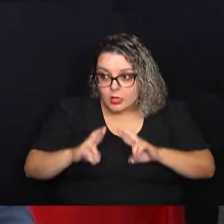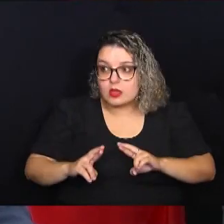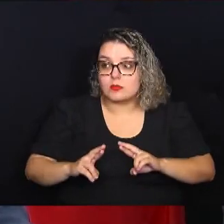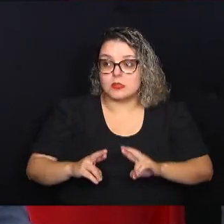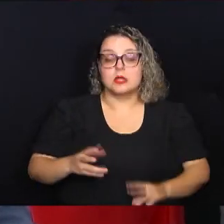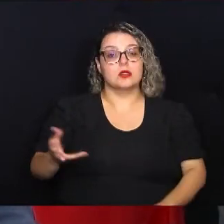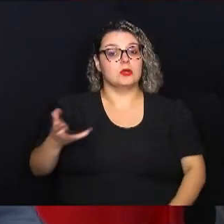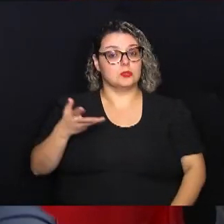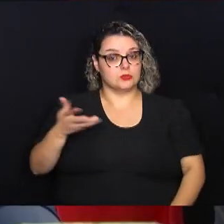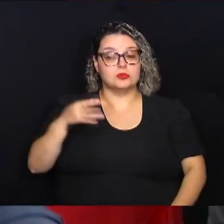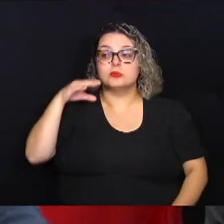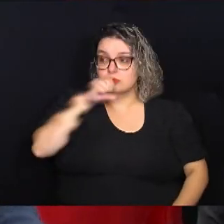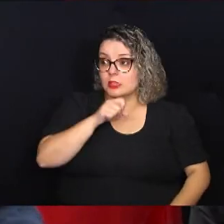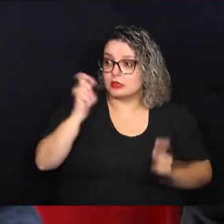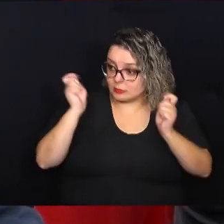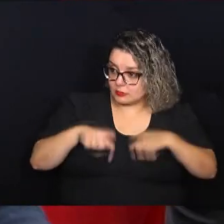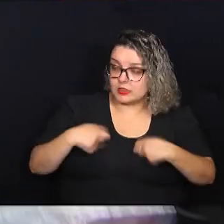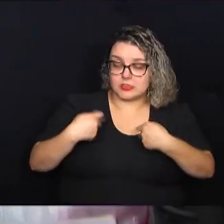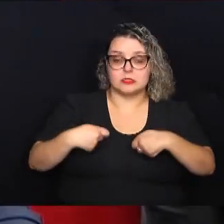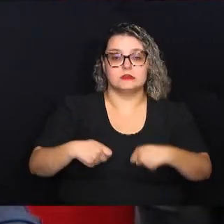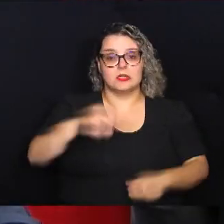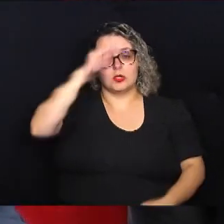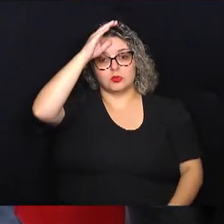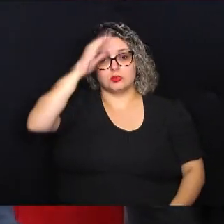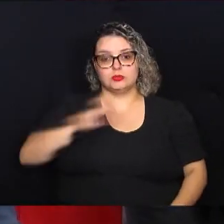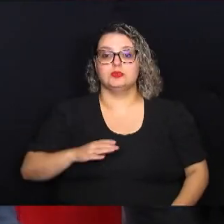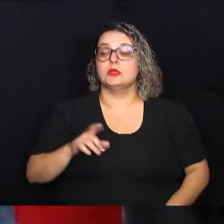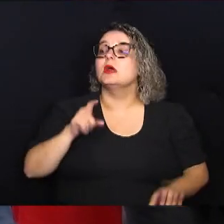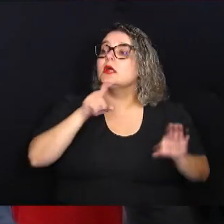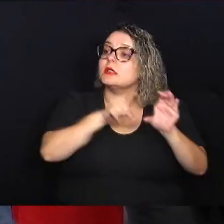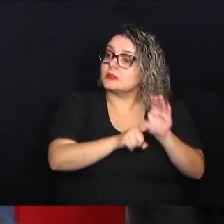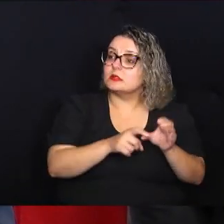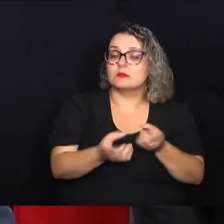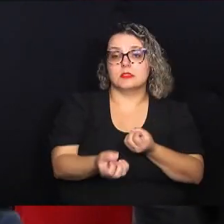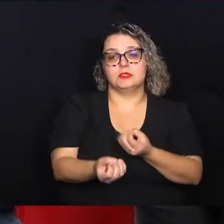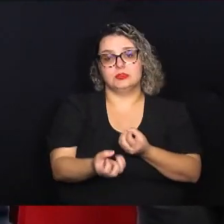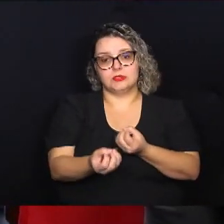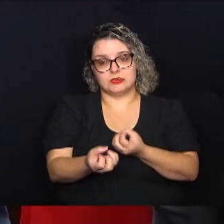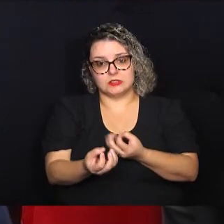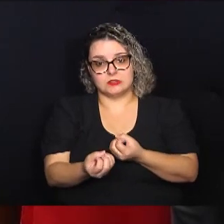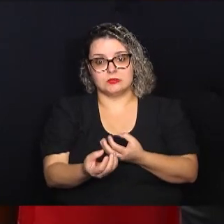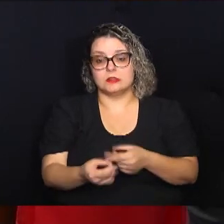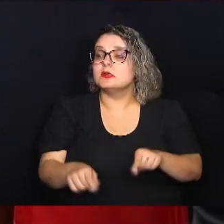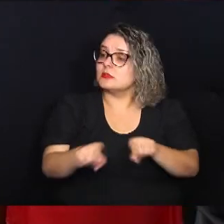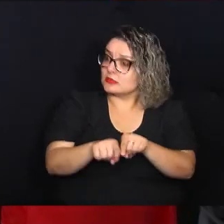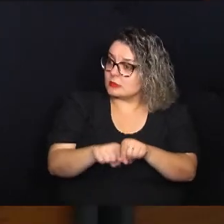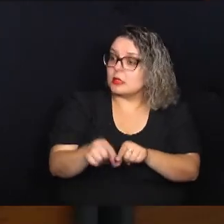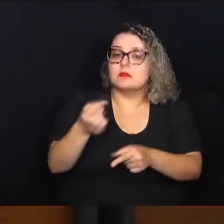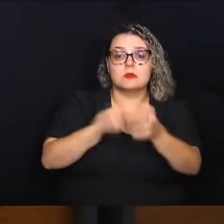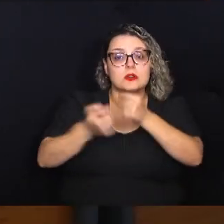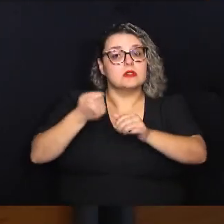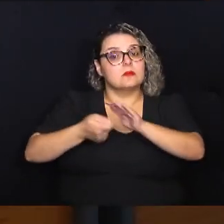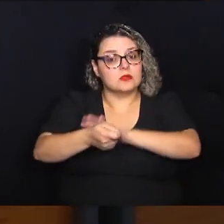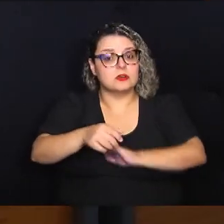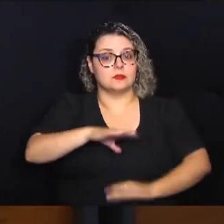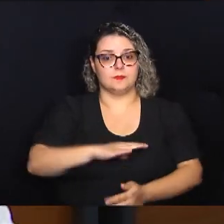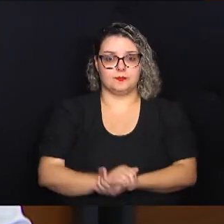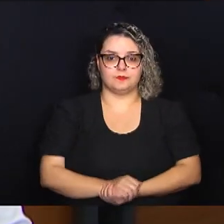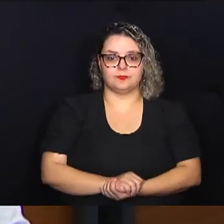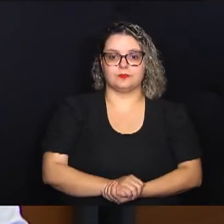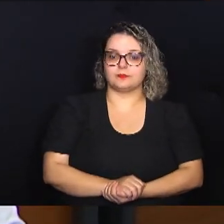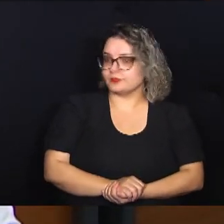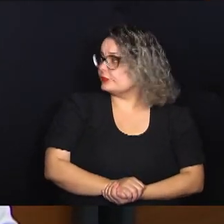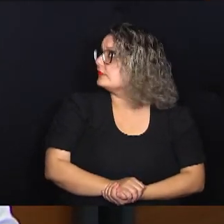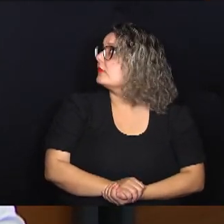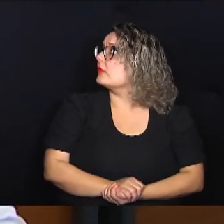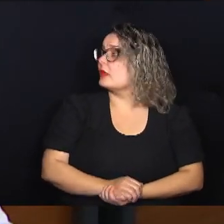celeridade devida o cidadão que depende dessa informação, inclusive para investir na cidade. Com isso, o cidadão que quer